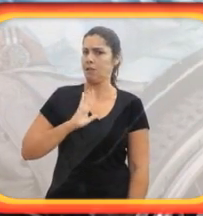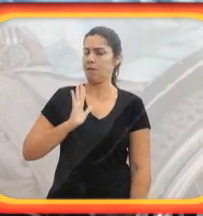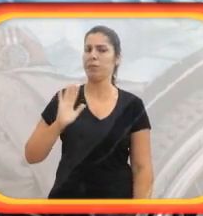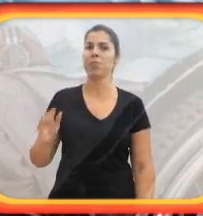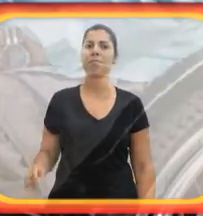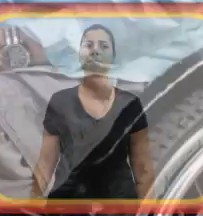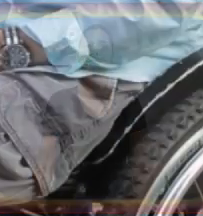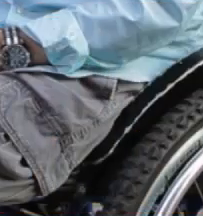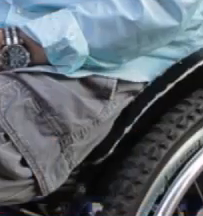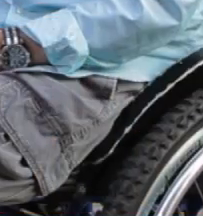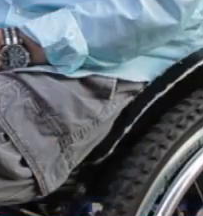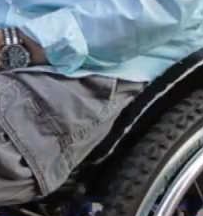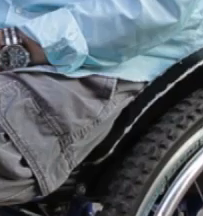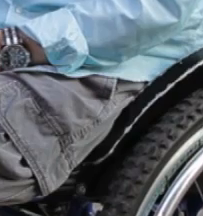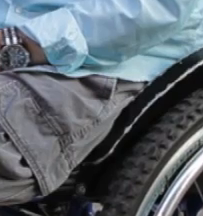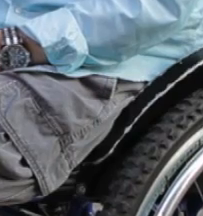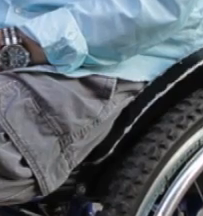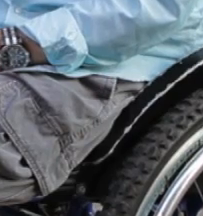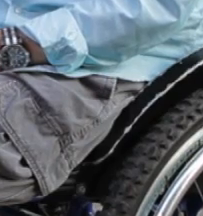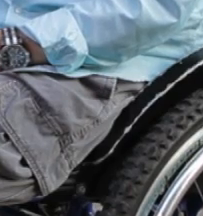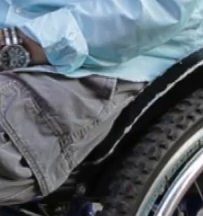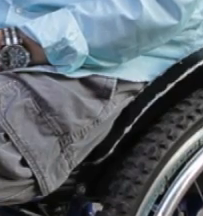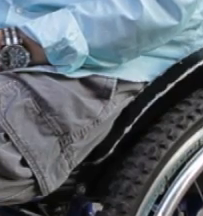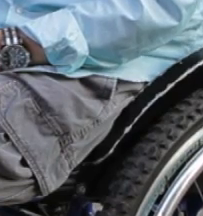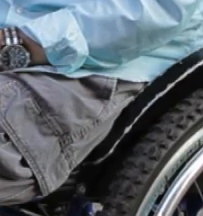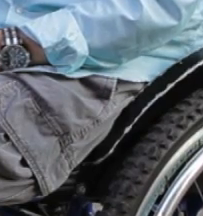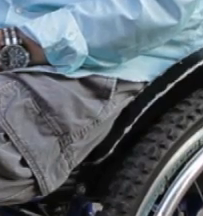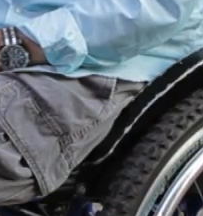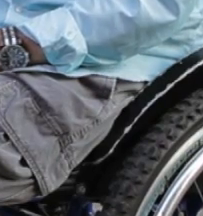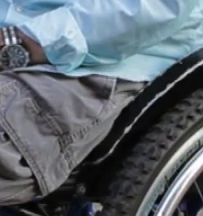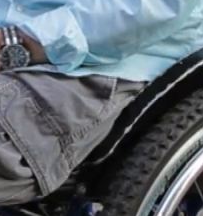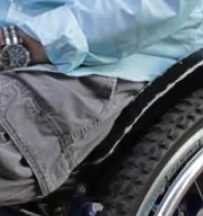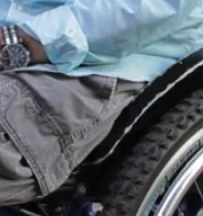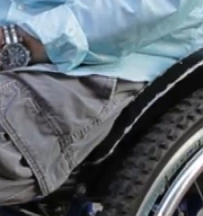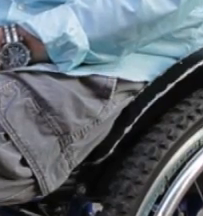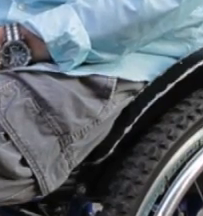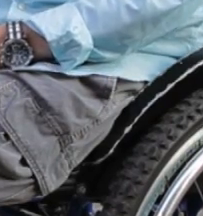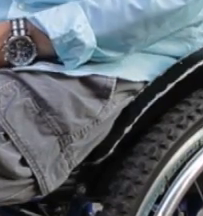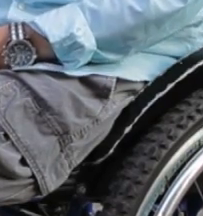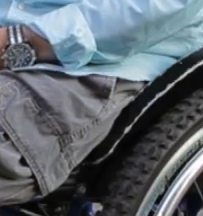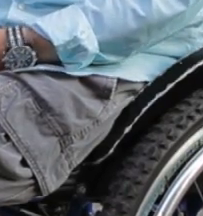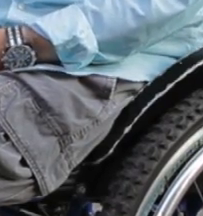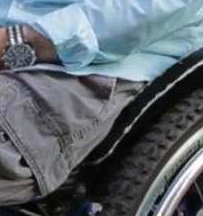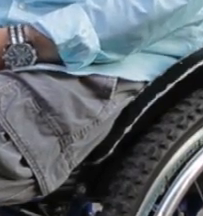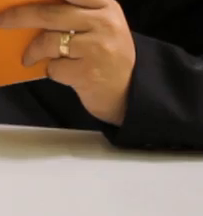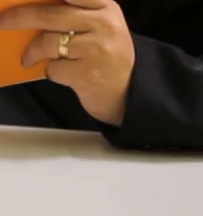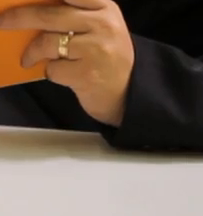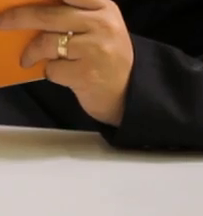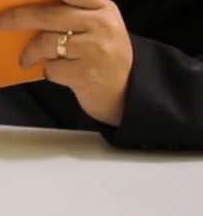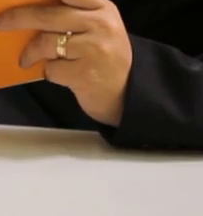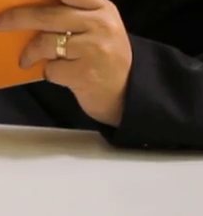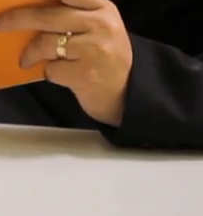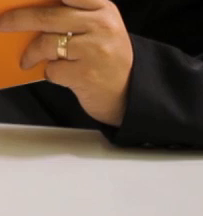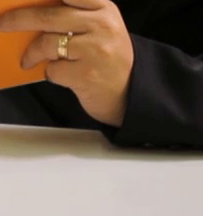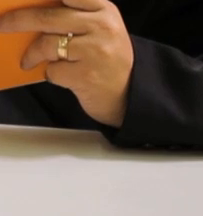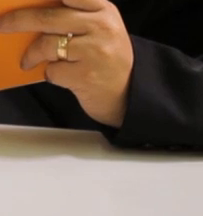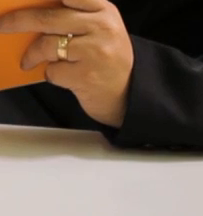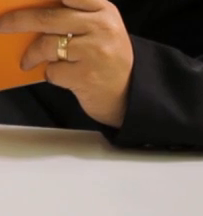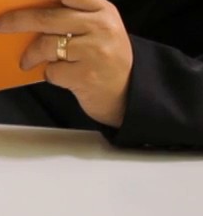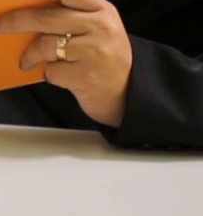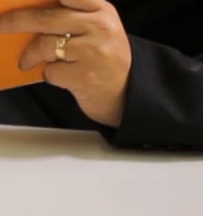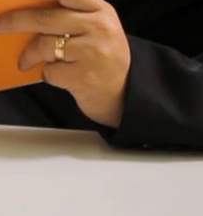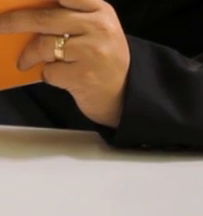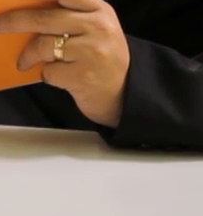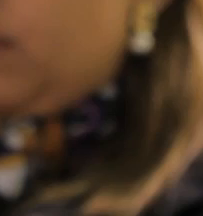participar, ela tem que ser economicamente produtiva, ela tem que participar da sociedade, é um número importante, a gente não pode ignorar que existe. Em uma